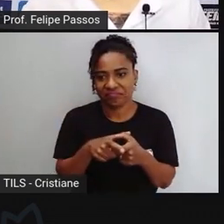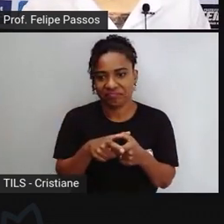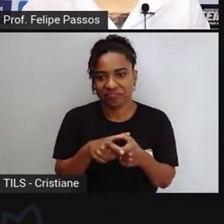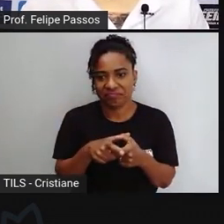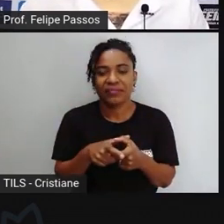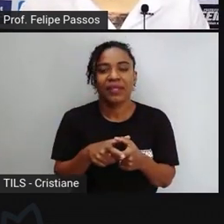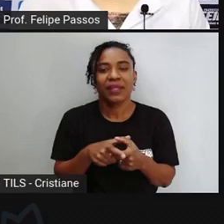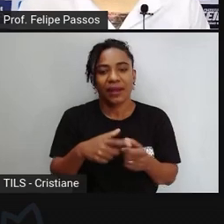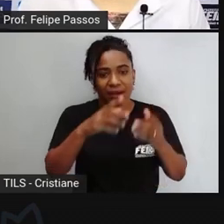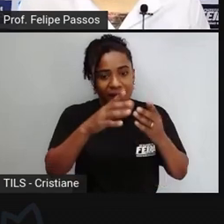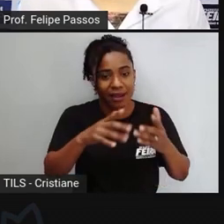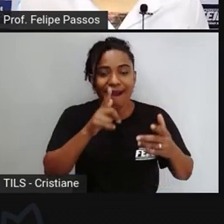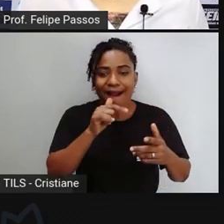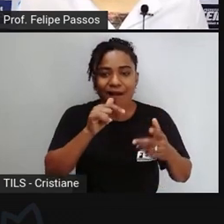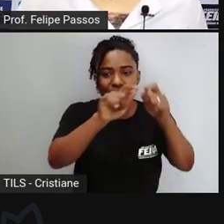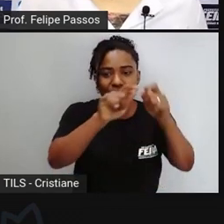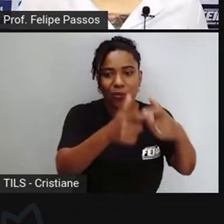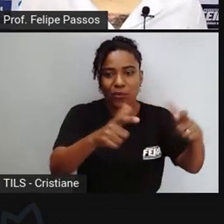Lagoa